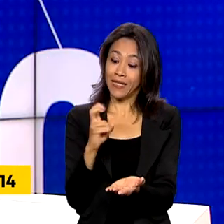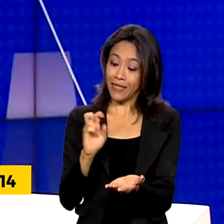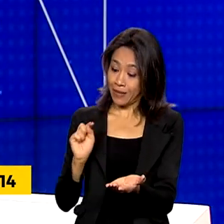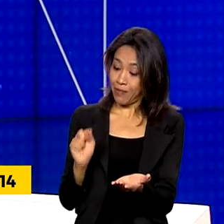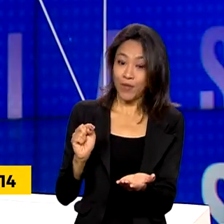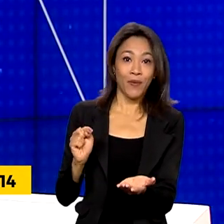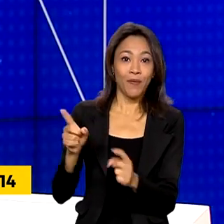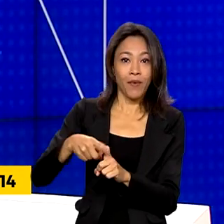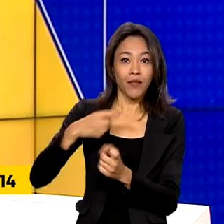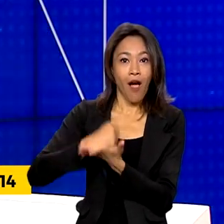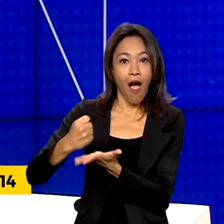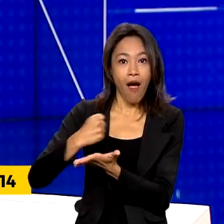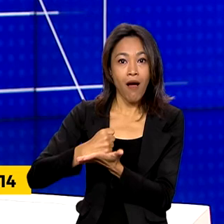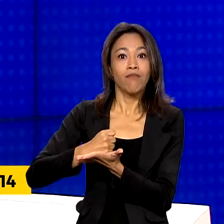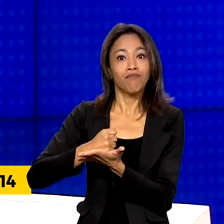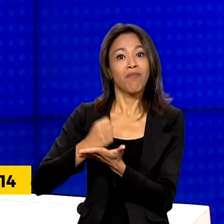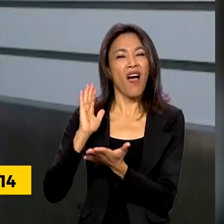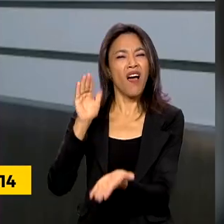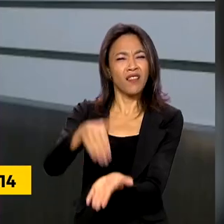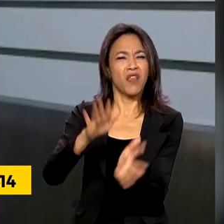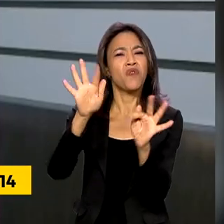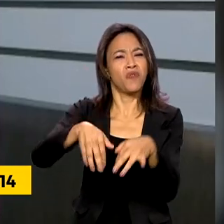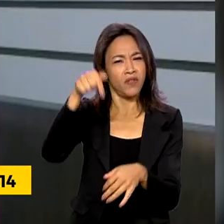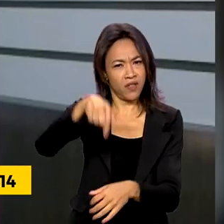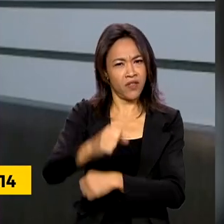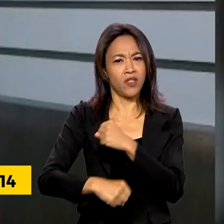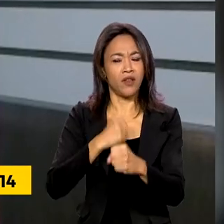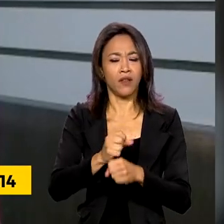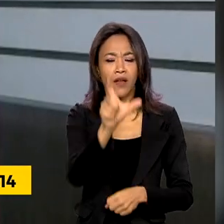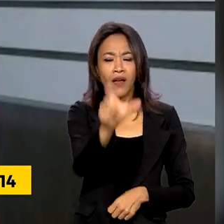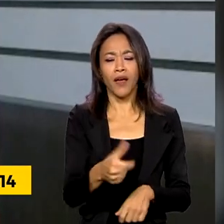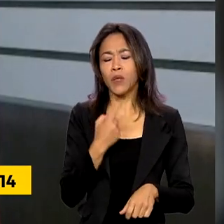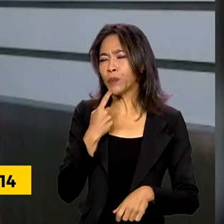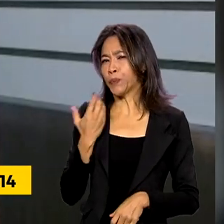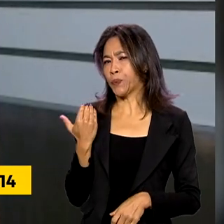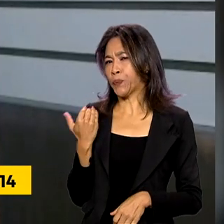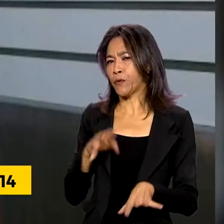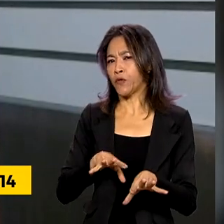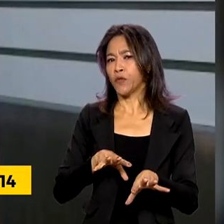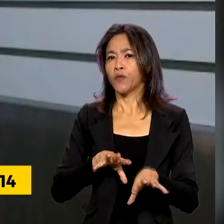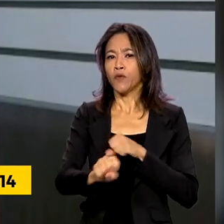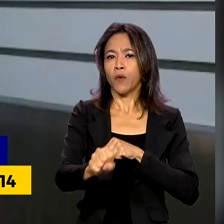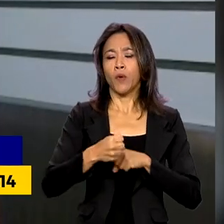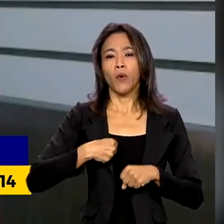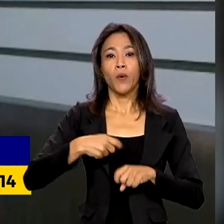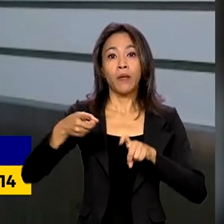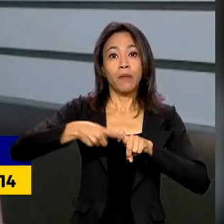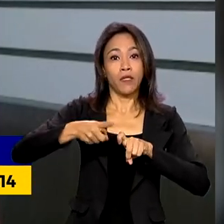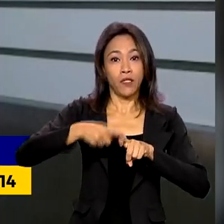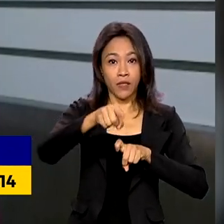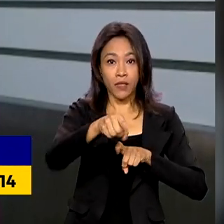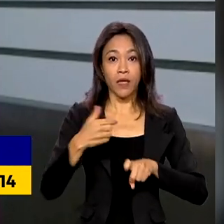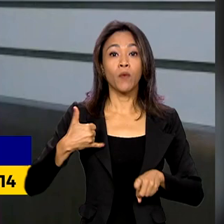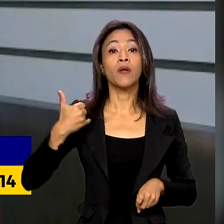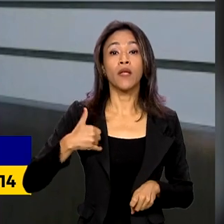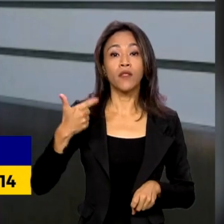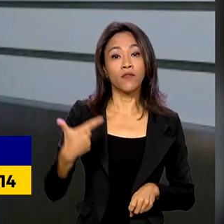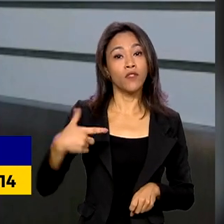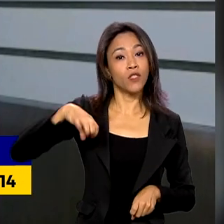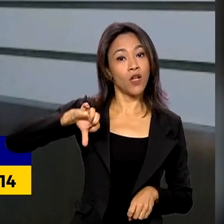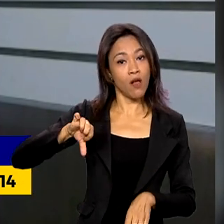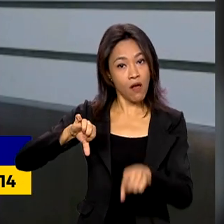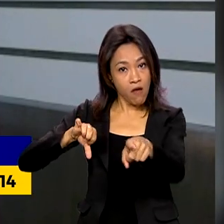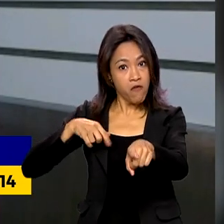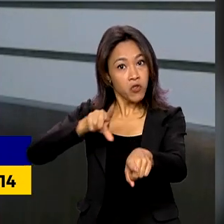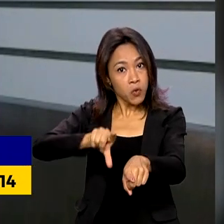o país até o fim deste ano. Recém-formada em Medicina, Beatriz, de 29 anos, foi selecionada para o